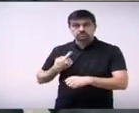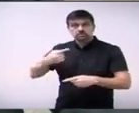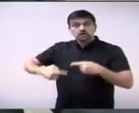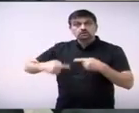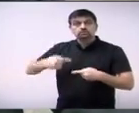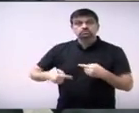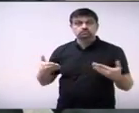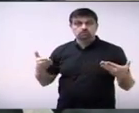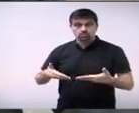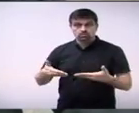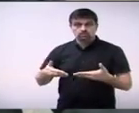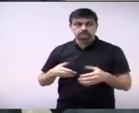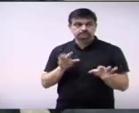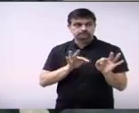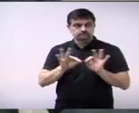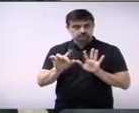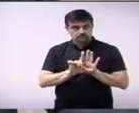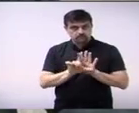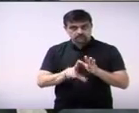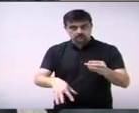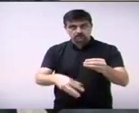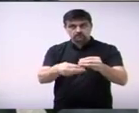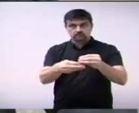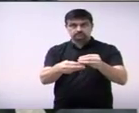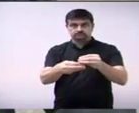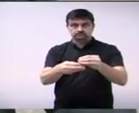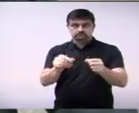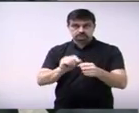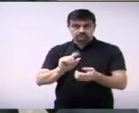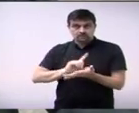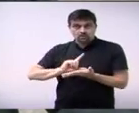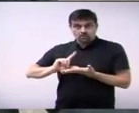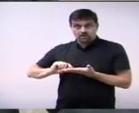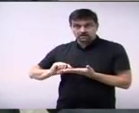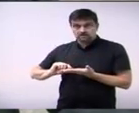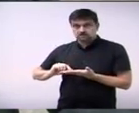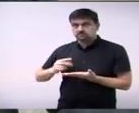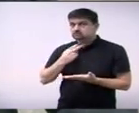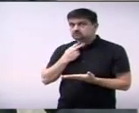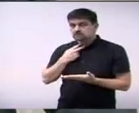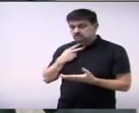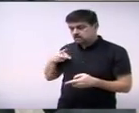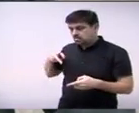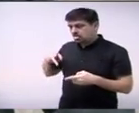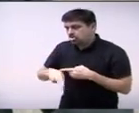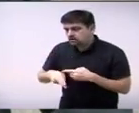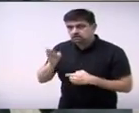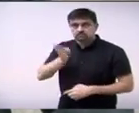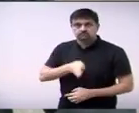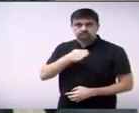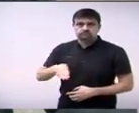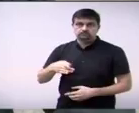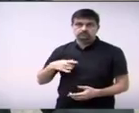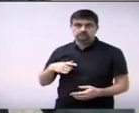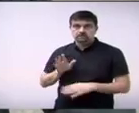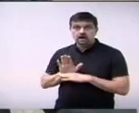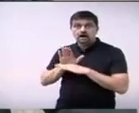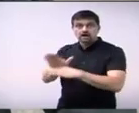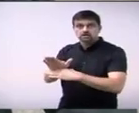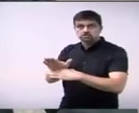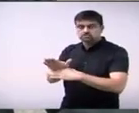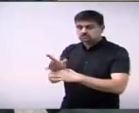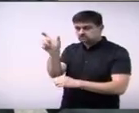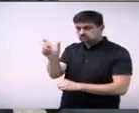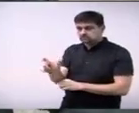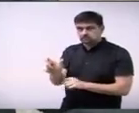um projeto de lei complementar que não só num artigo deve ser barrado por causa de um determinado artigo que vai favorecer fulano ou bertrando.